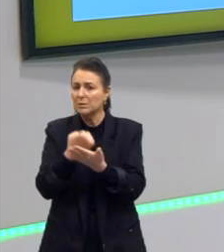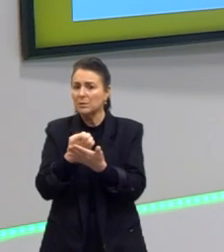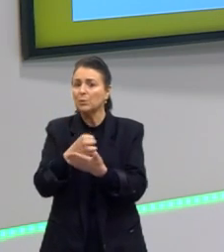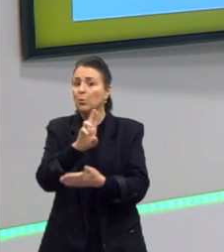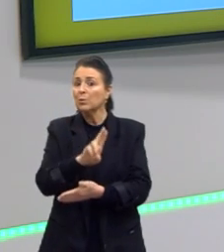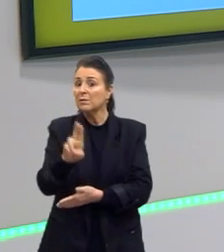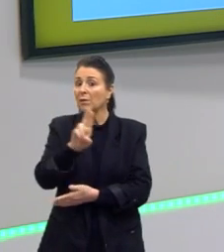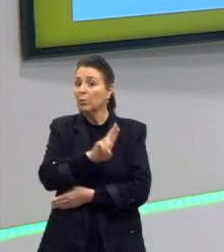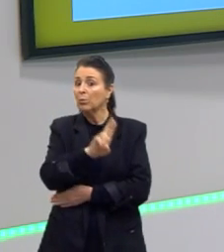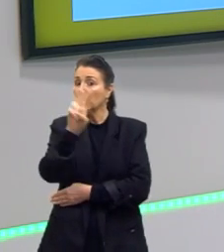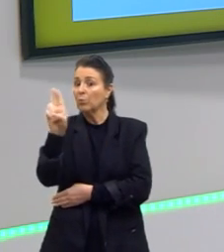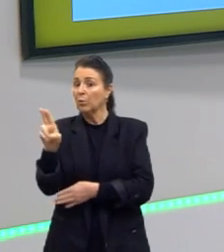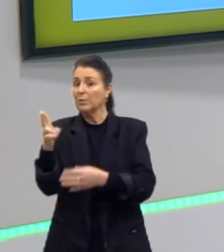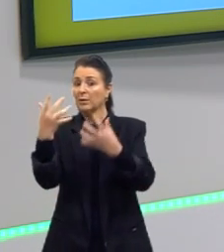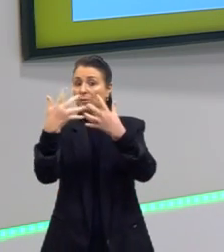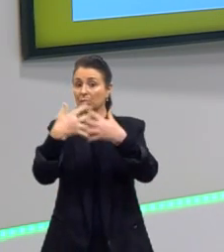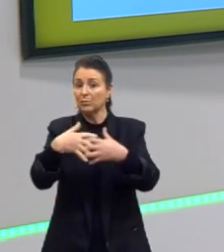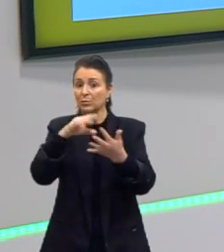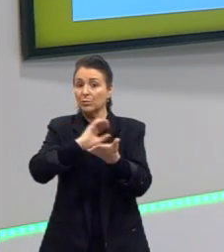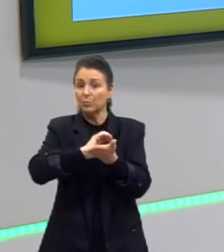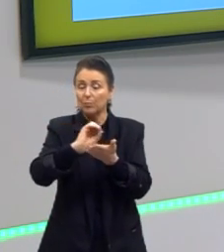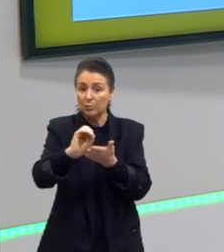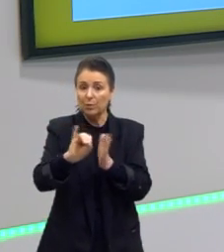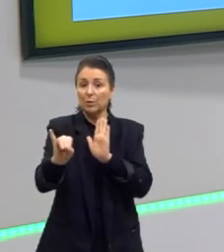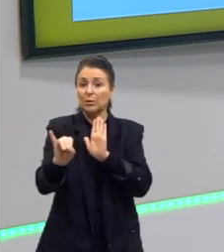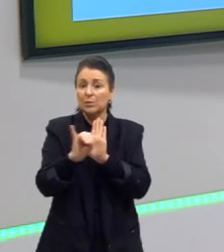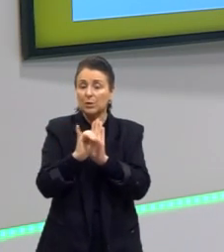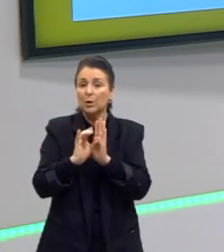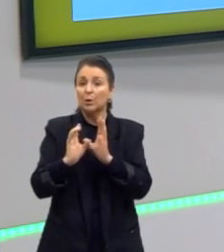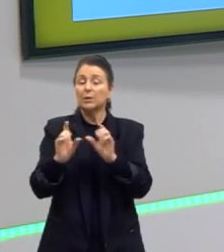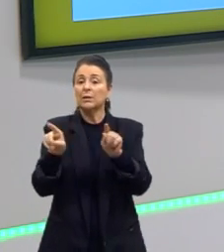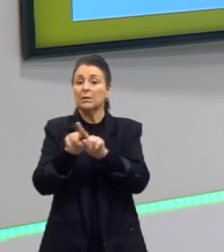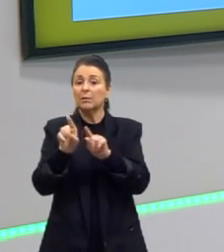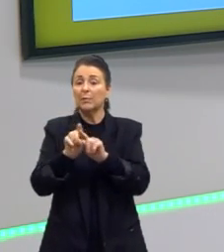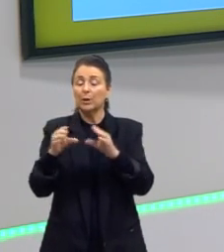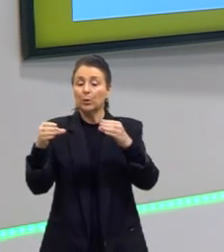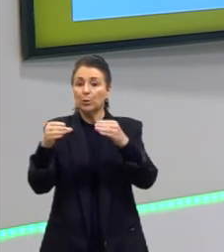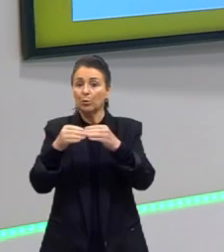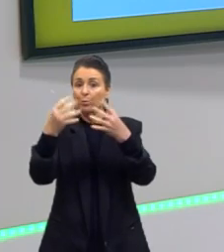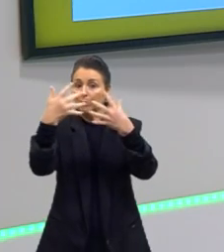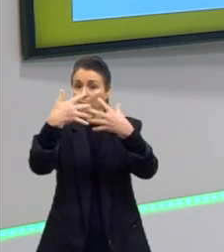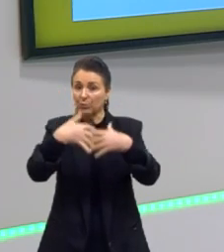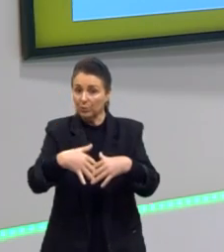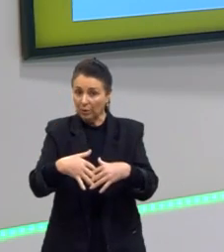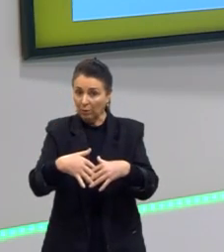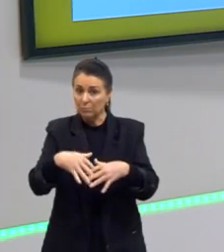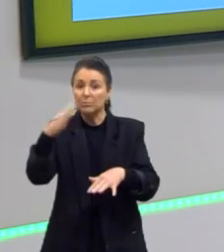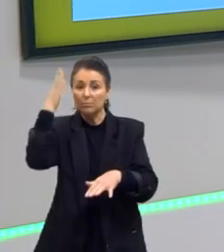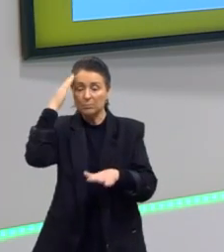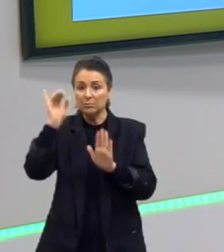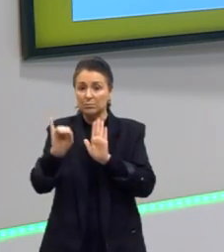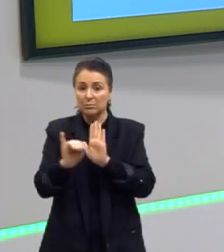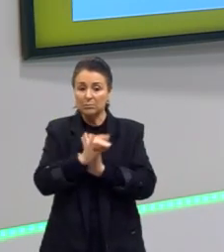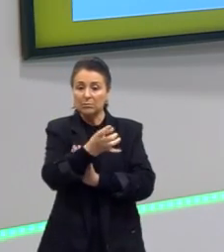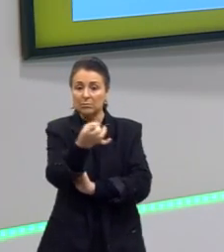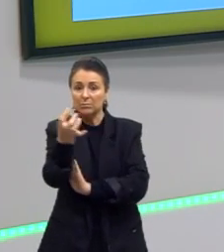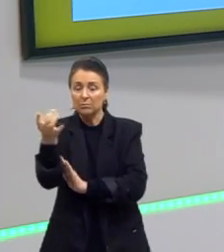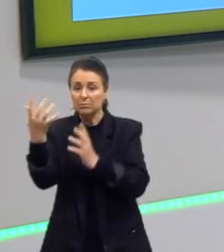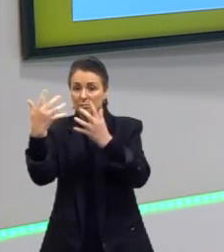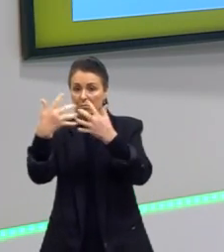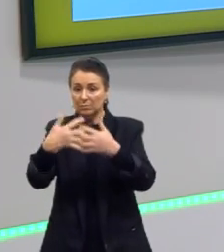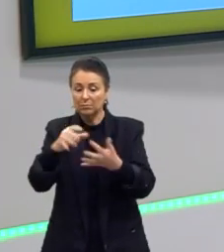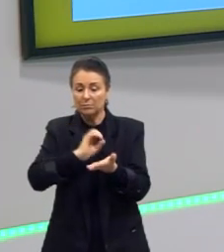de funções orgânicas. E identificação de grupo funcional, que cai bastante pra identificar o grupo funcional de cada função